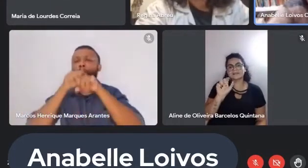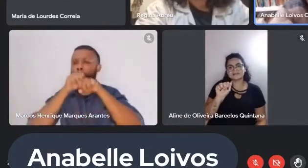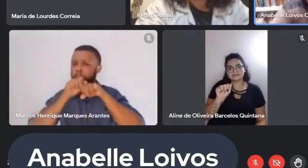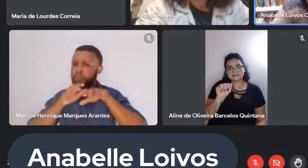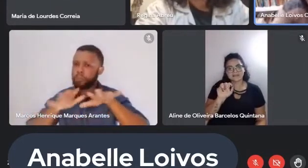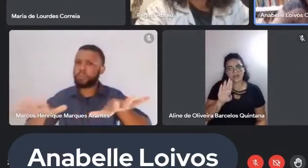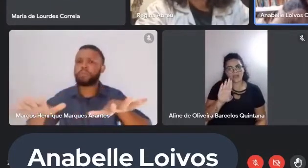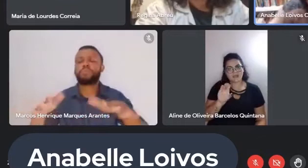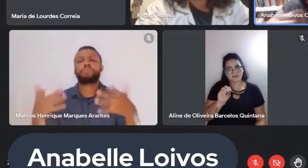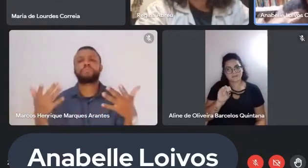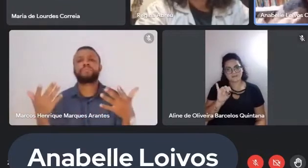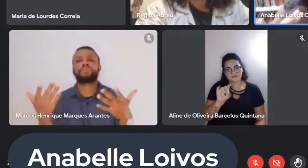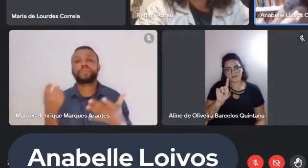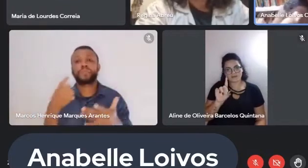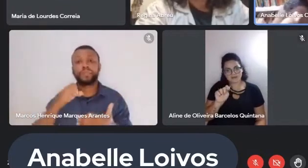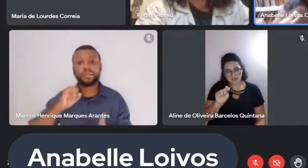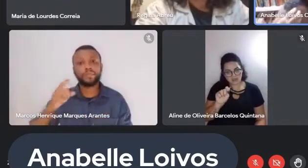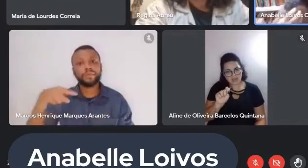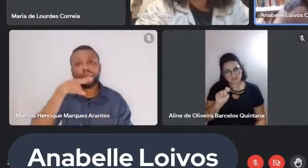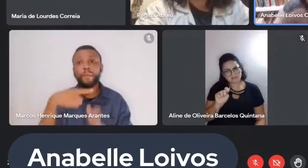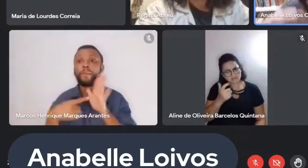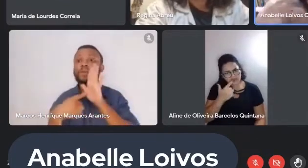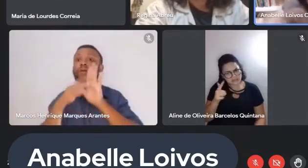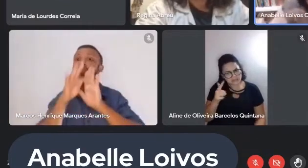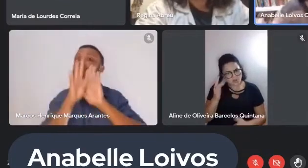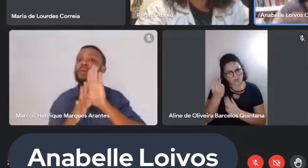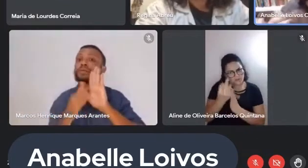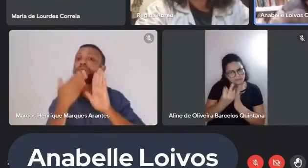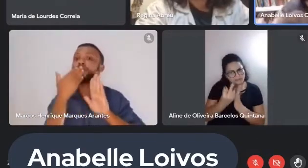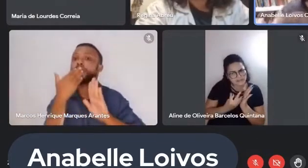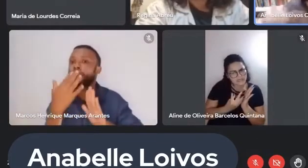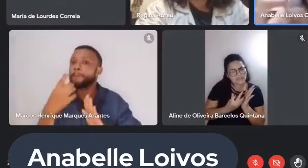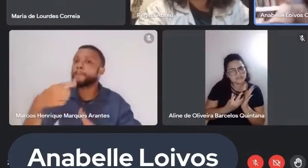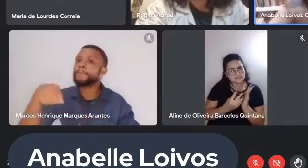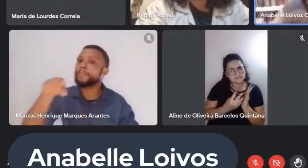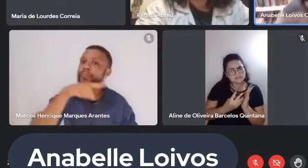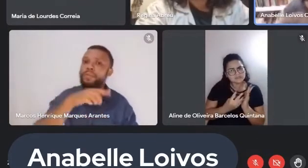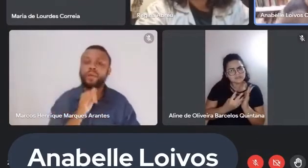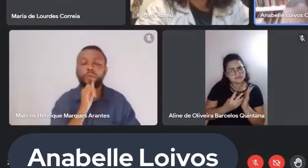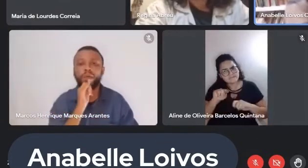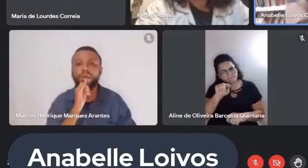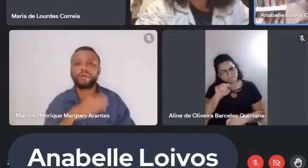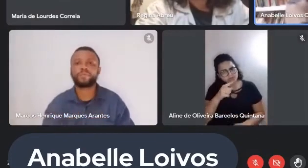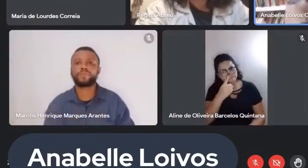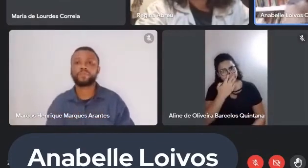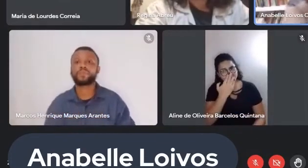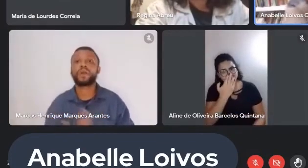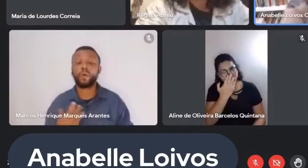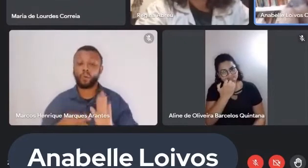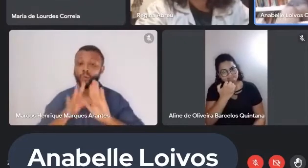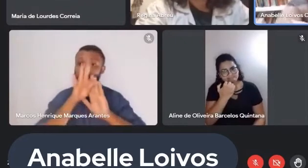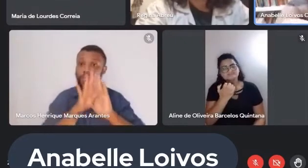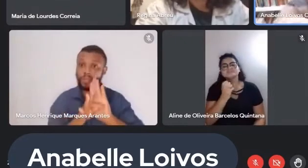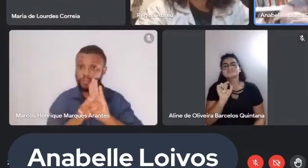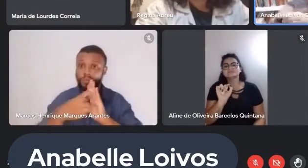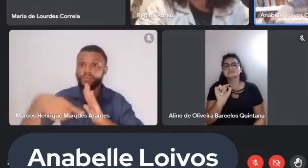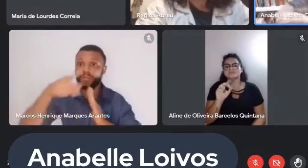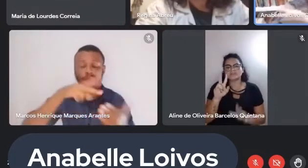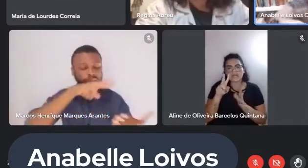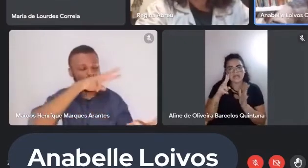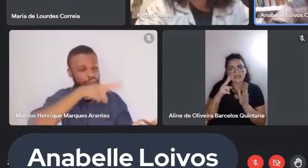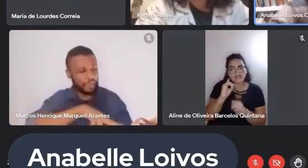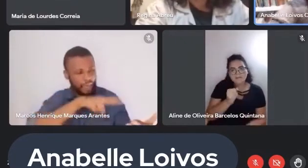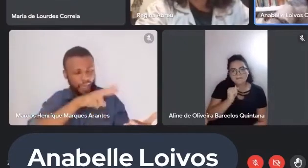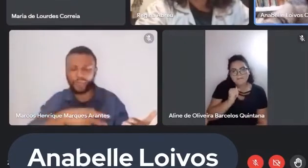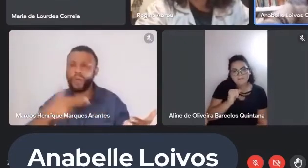indicariam textos da sua preferência que... Por exemplo, textos que vocês já leram para os netos. Vocês falaram da experiência do